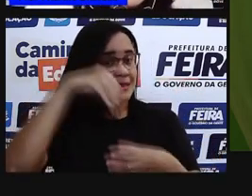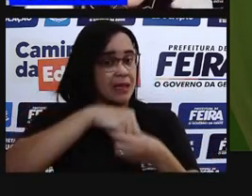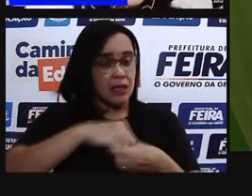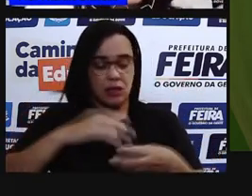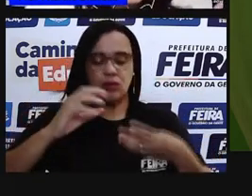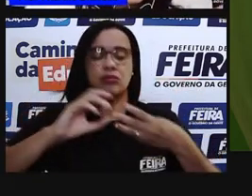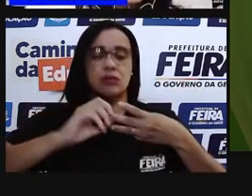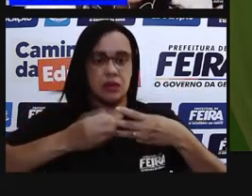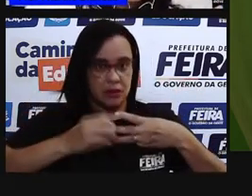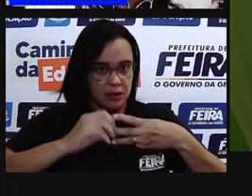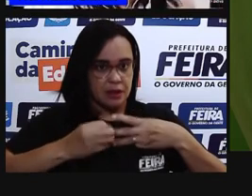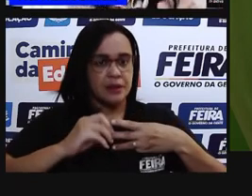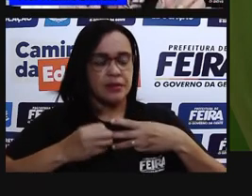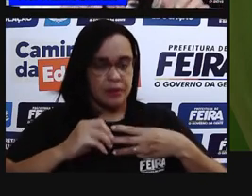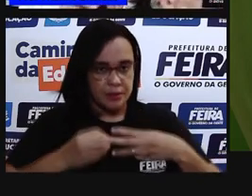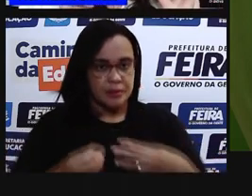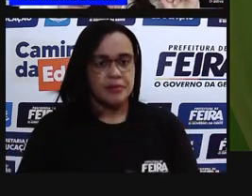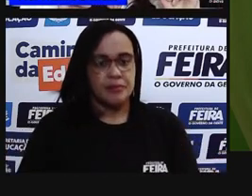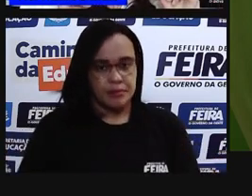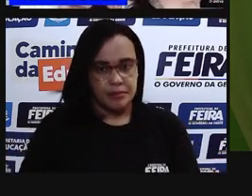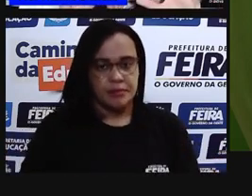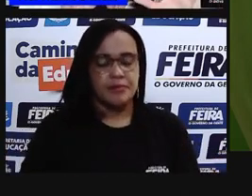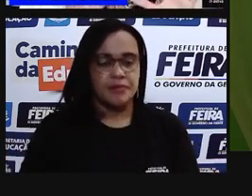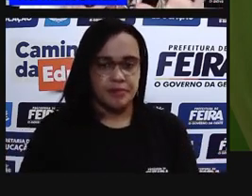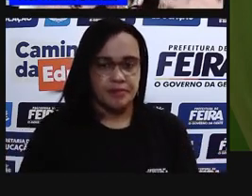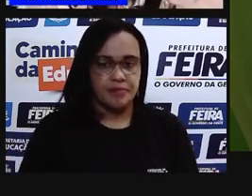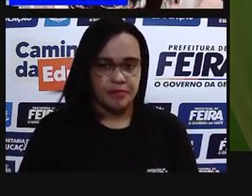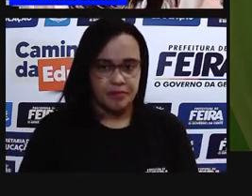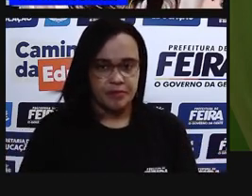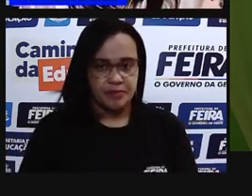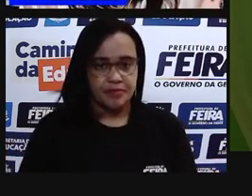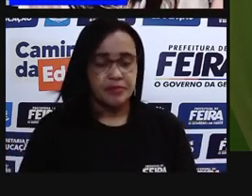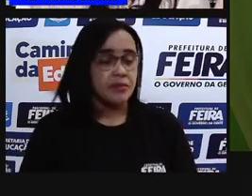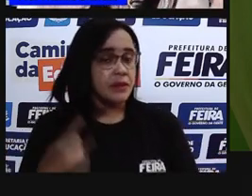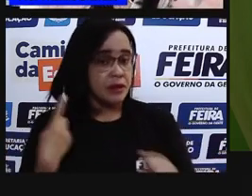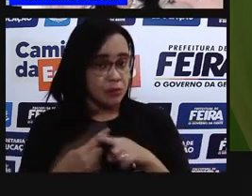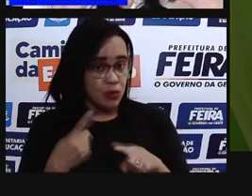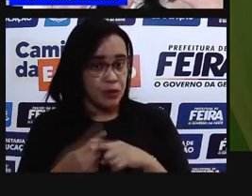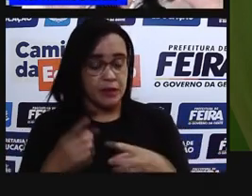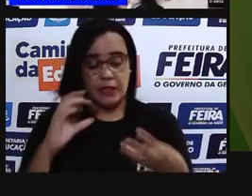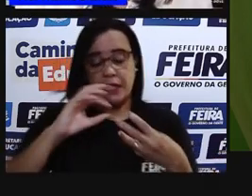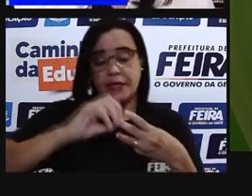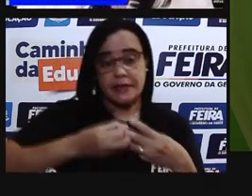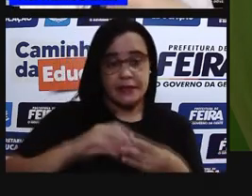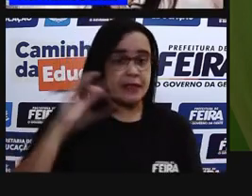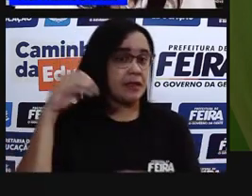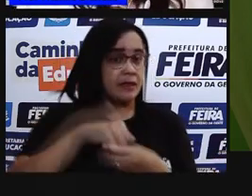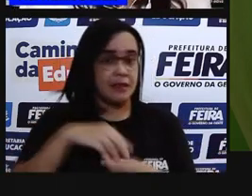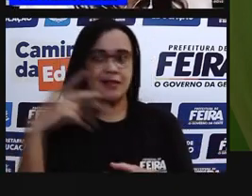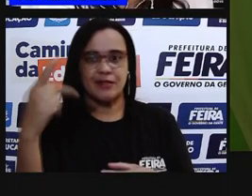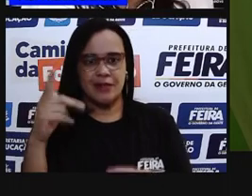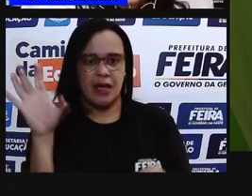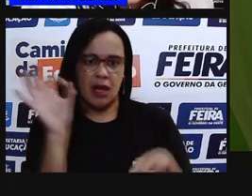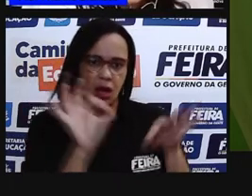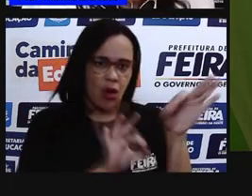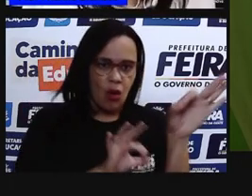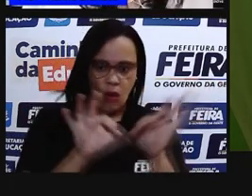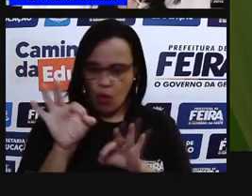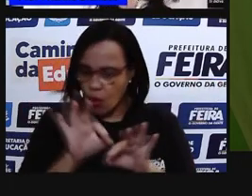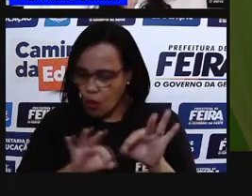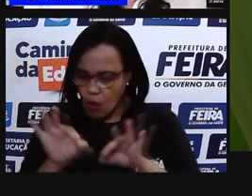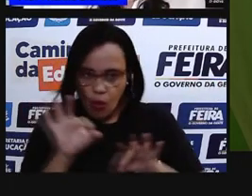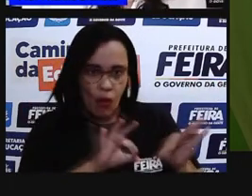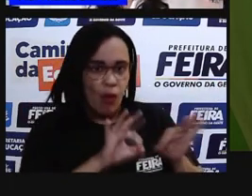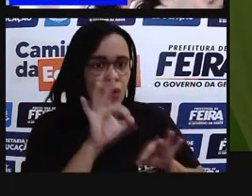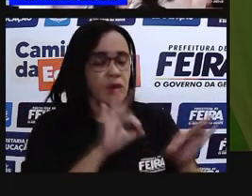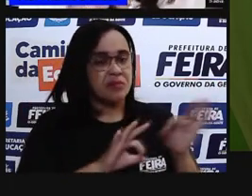de Golgi que fazia o transporte? Então, entenda, a célula é organizada. Eu disse o seguinte, eu não vou, todo mundo vai fazer tudo aqui dentro, vai